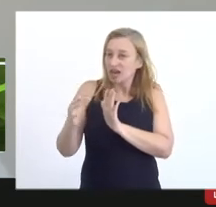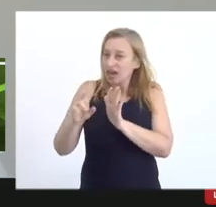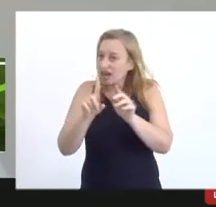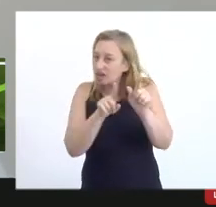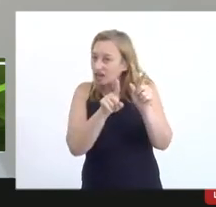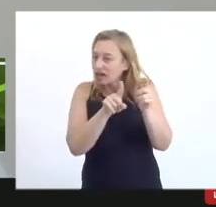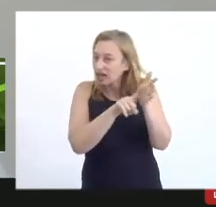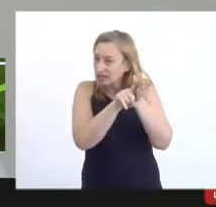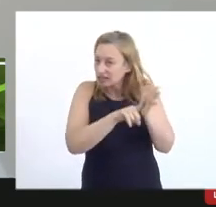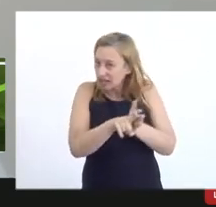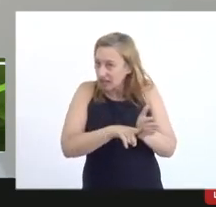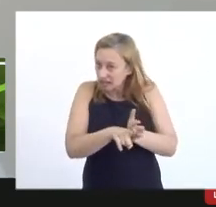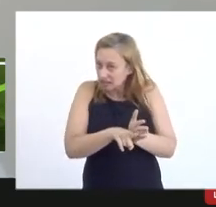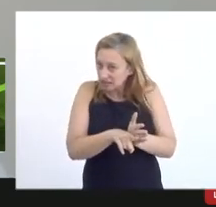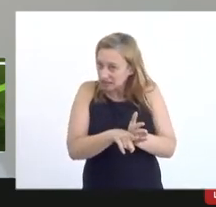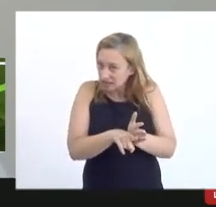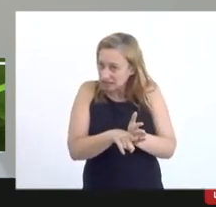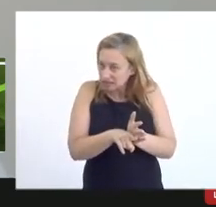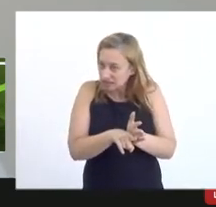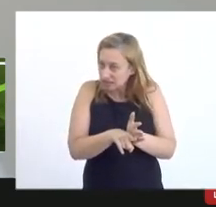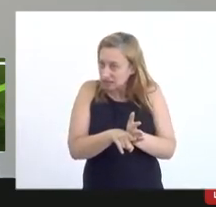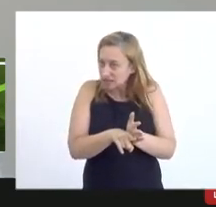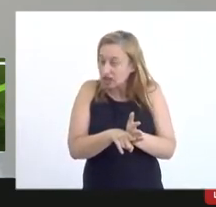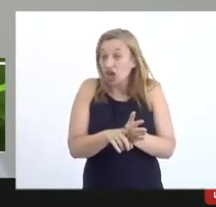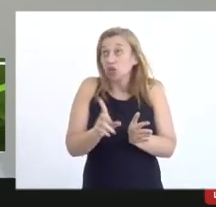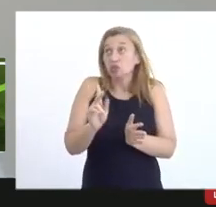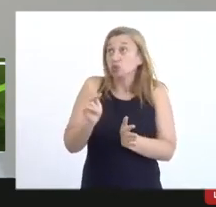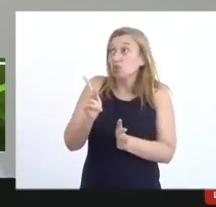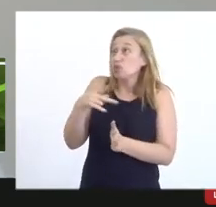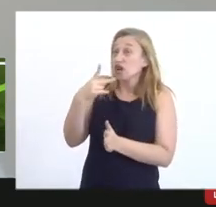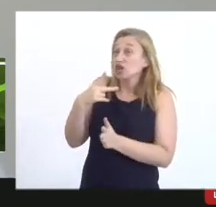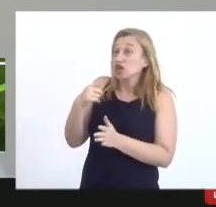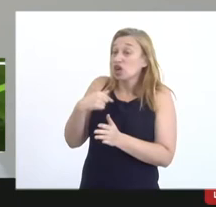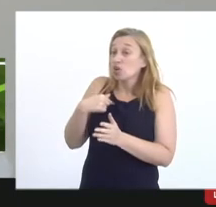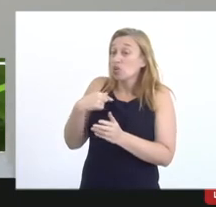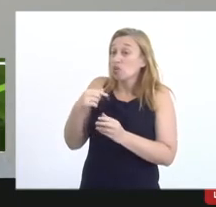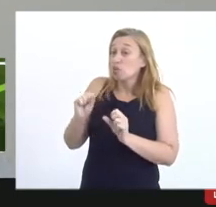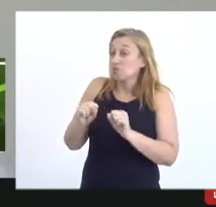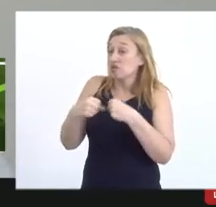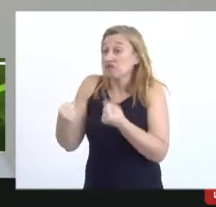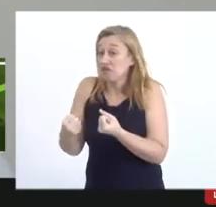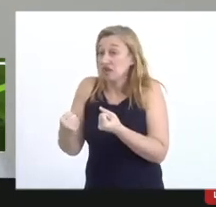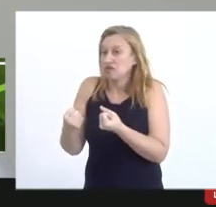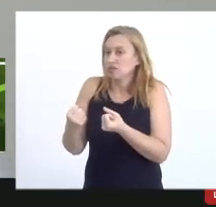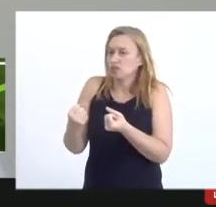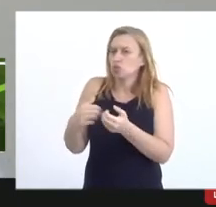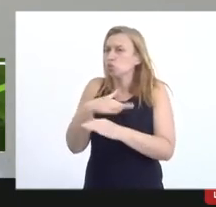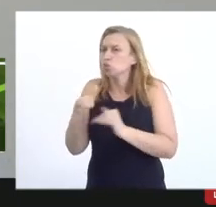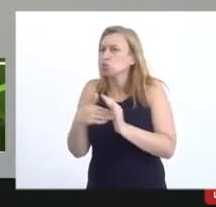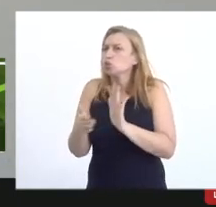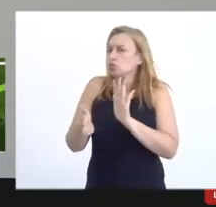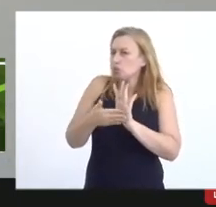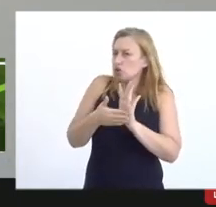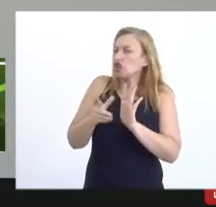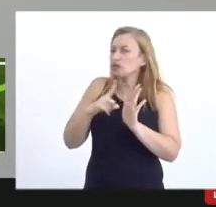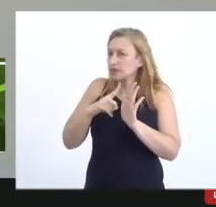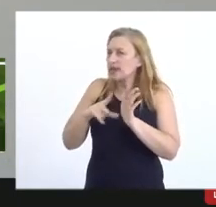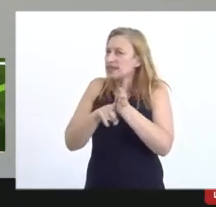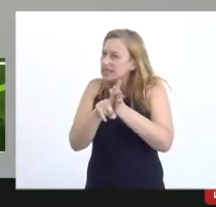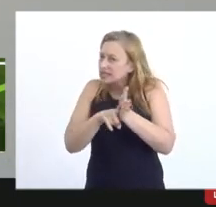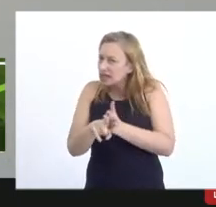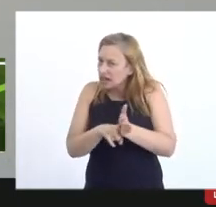documental e contábil então assim eu não estou dizendo que eu defendo que deveria em todo projeto ter essa análise